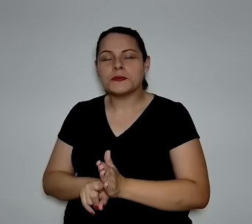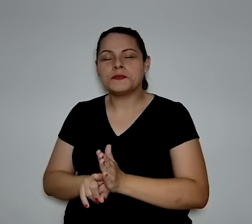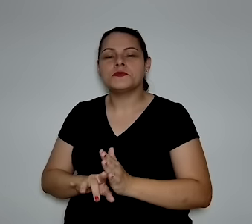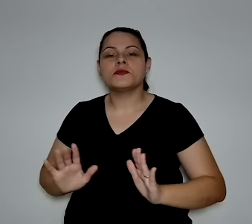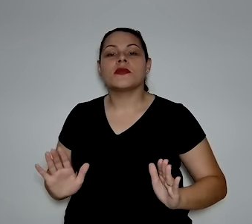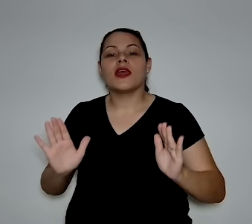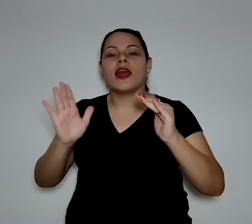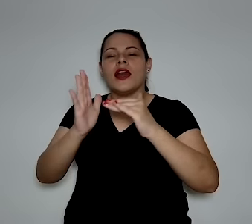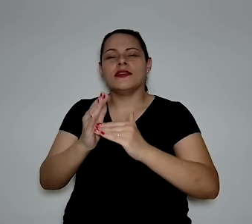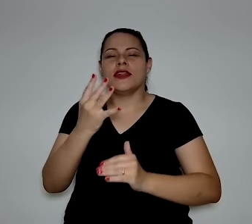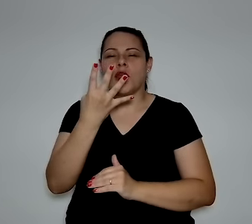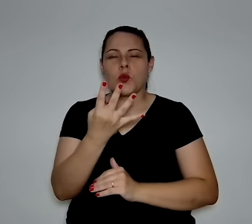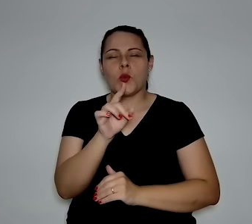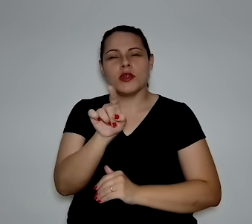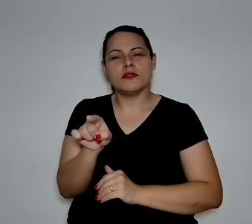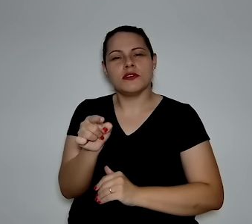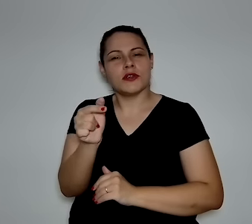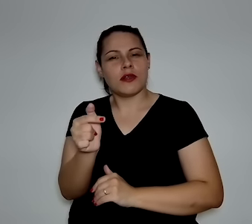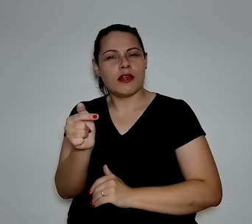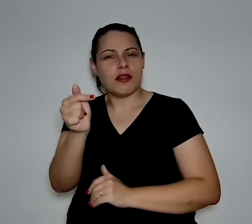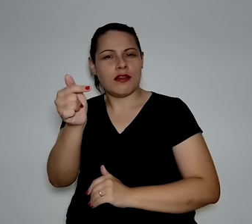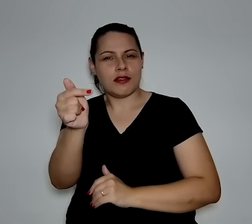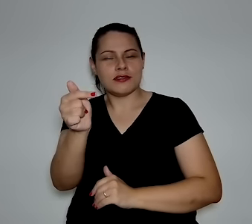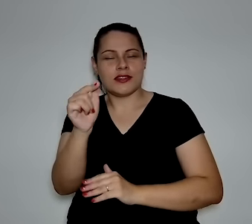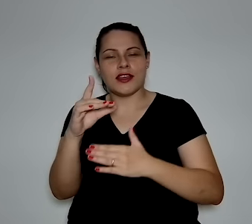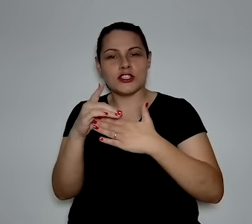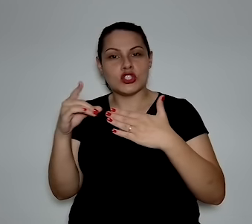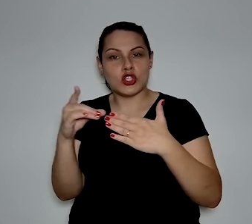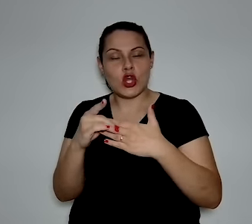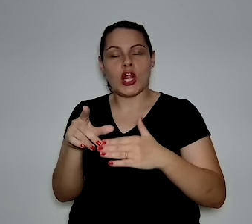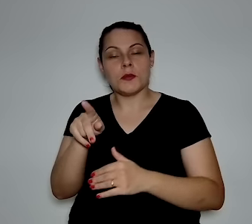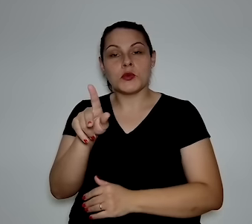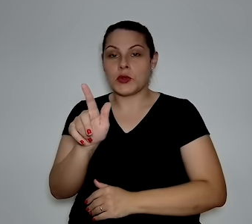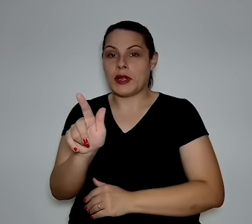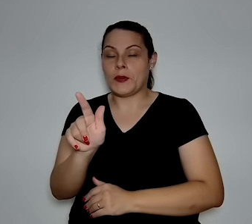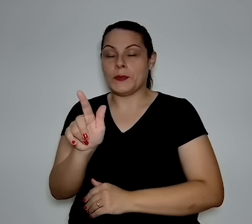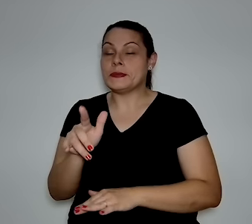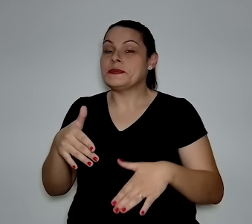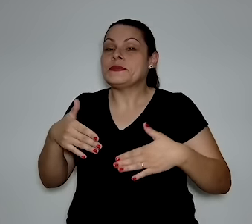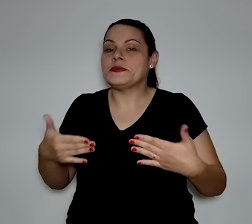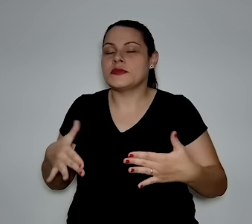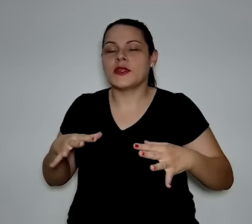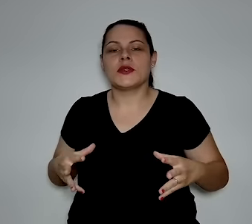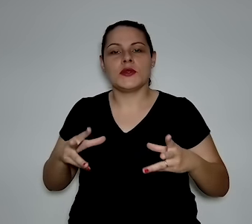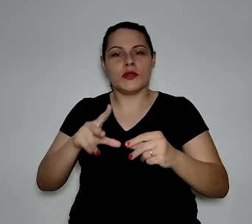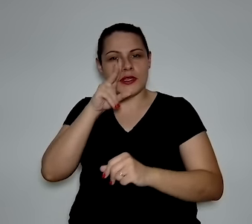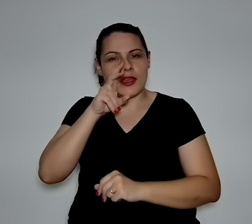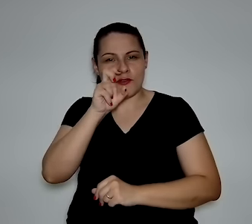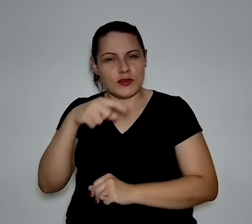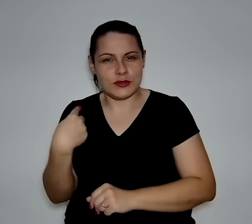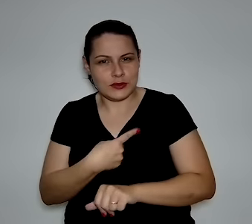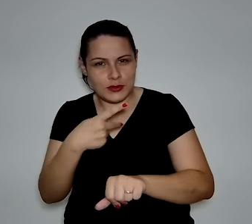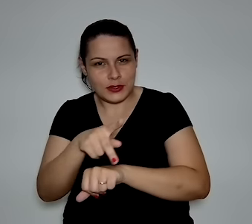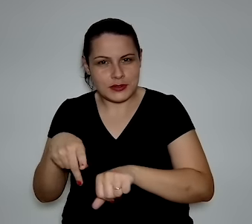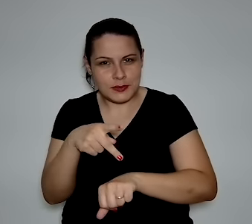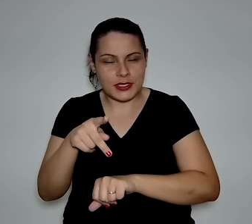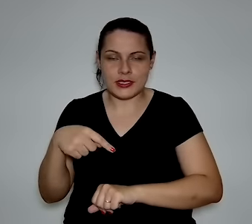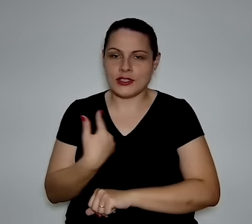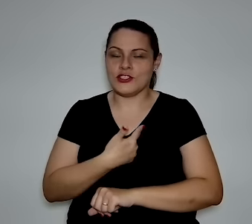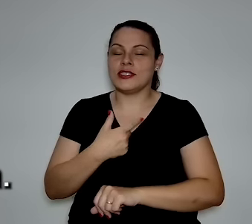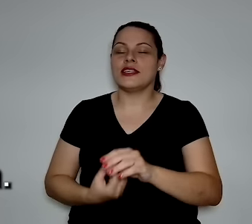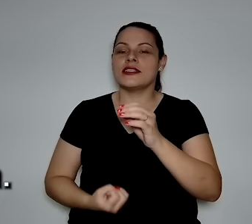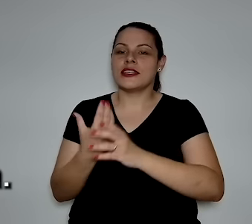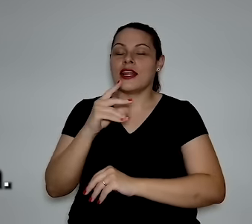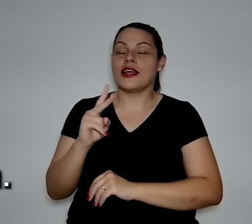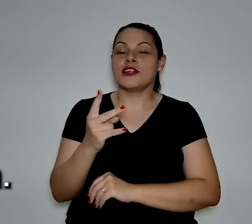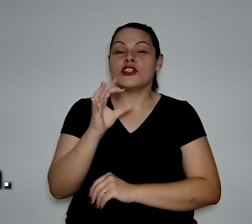até 4,7 dólares por quilo. Então, essa é a força do nosso país. Nós